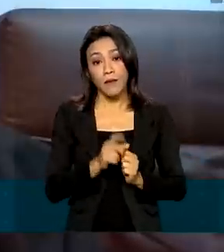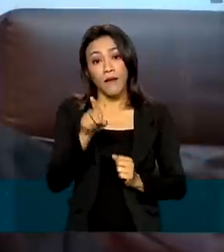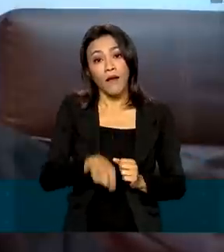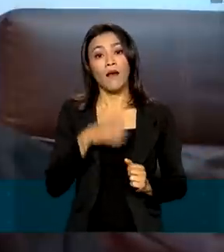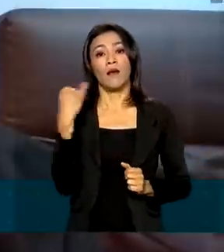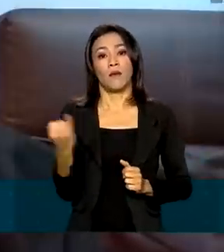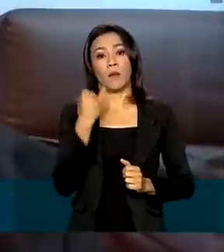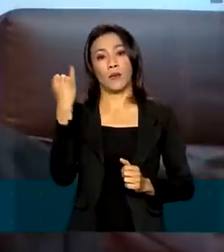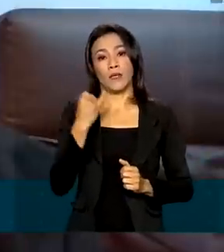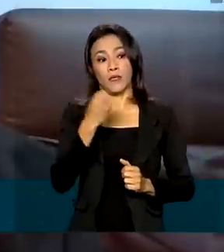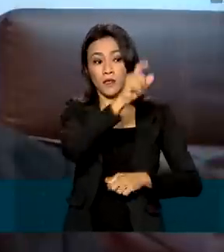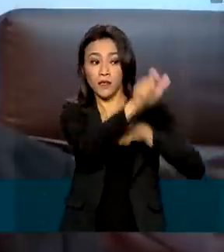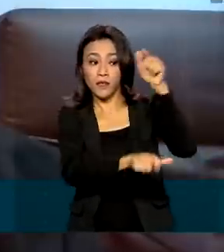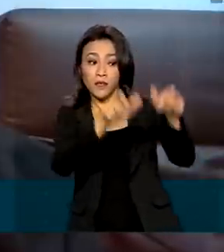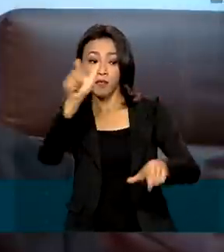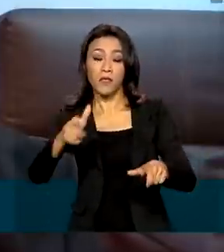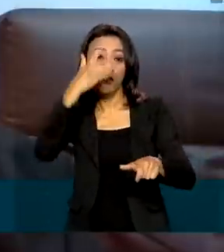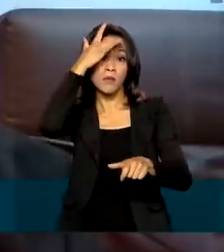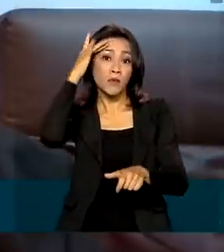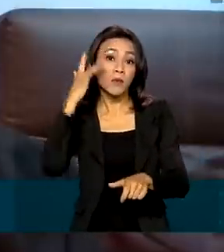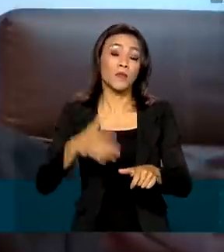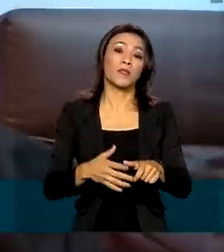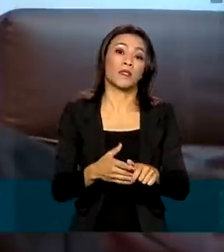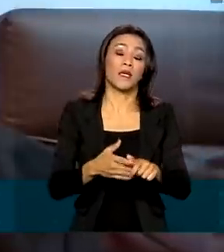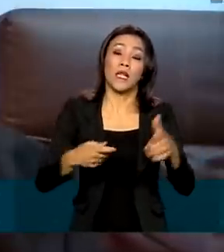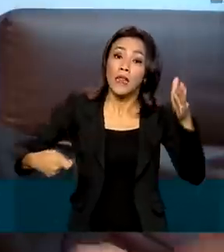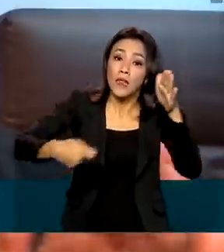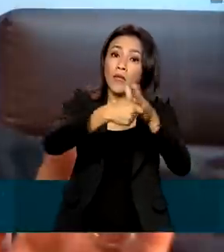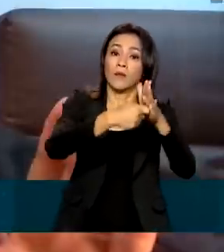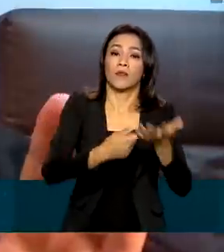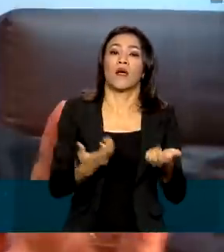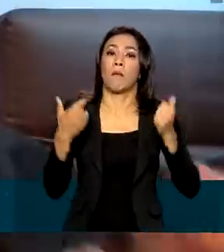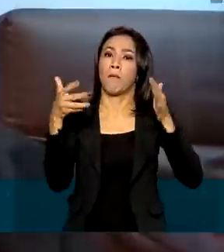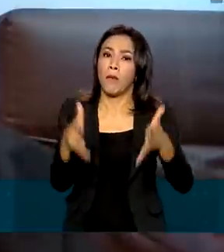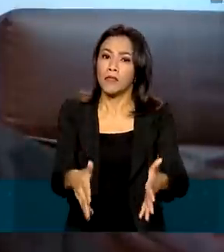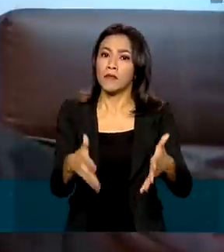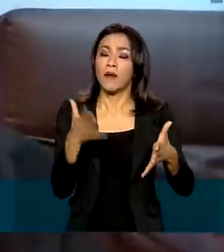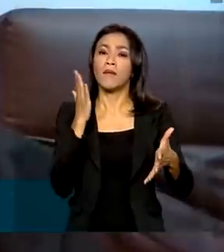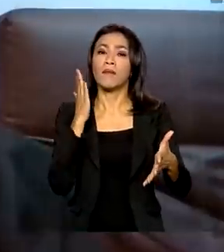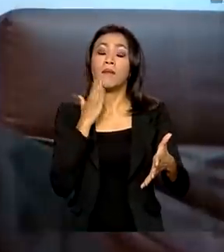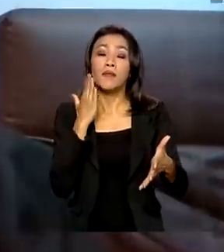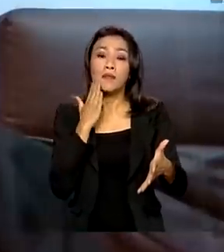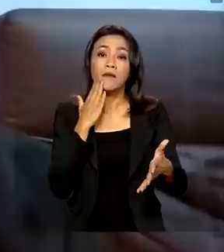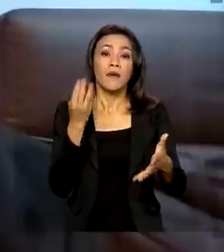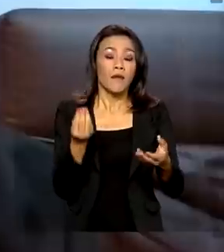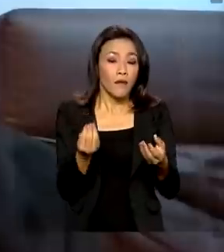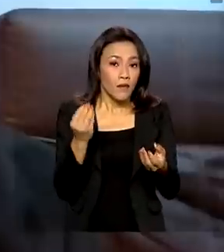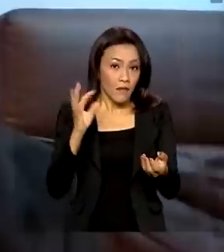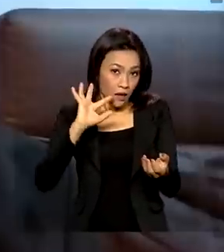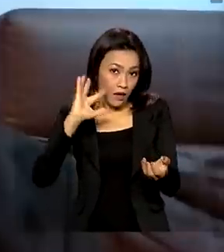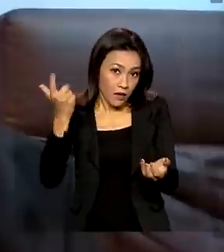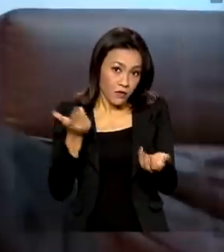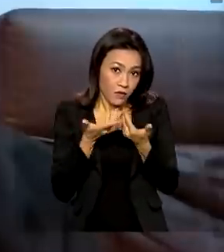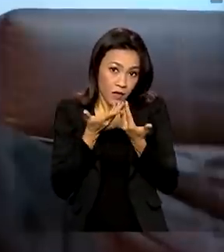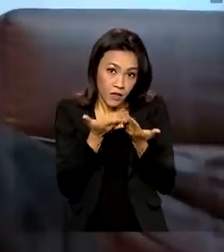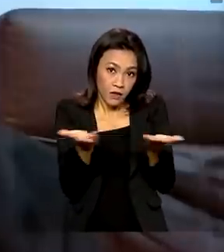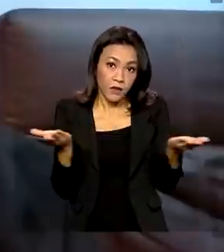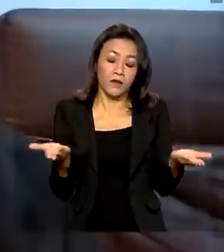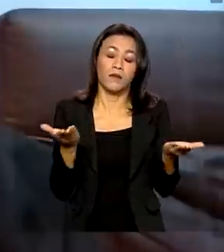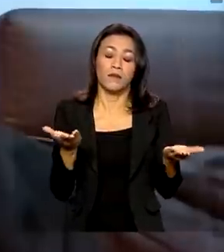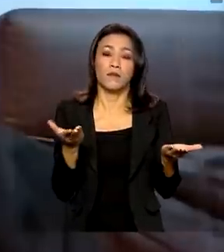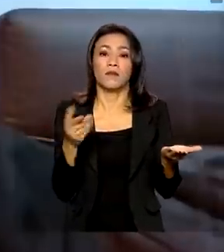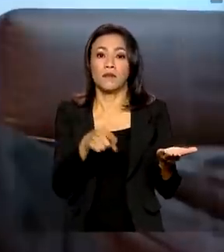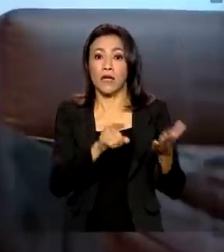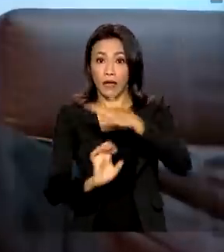importante a participação do consumidor para que a Anatel possa direcionar de forma cirúrgica as suas investigações